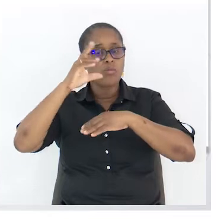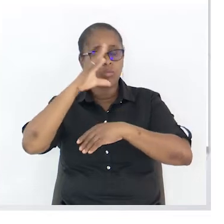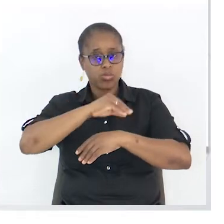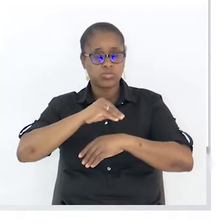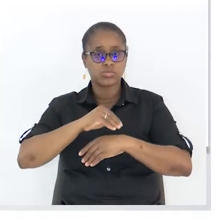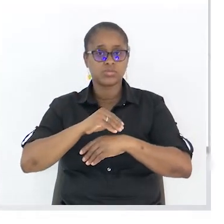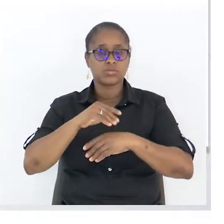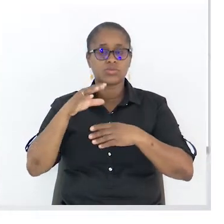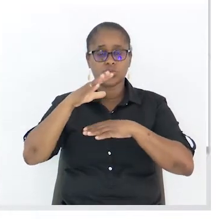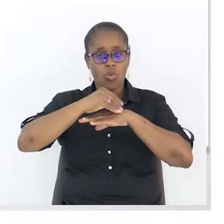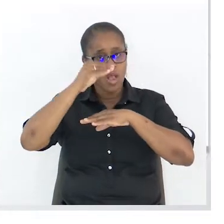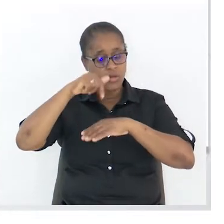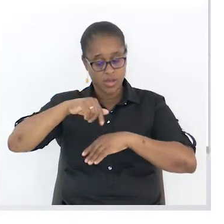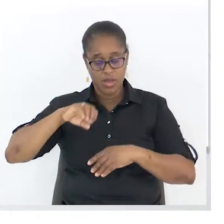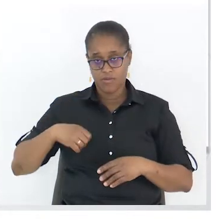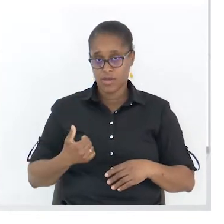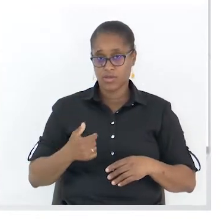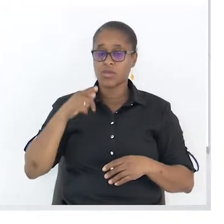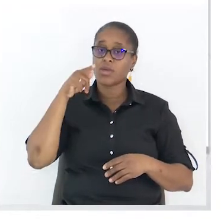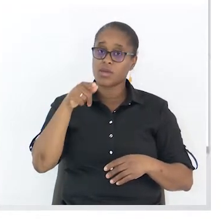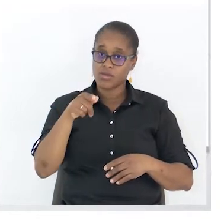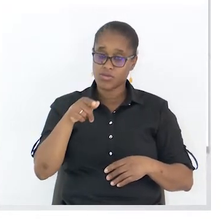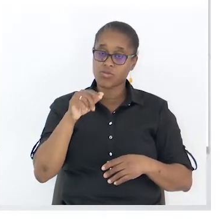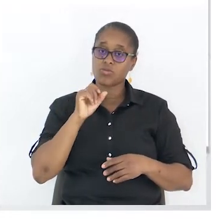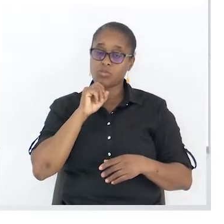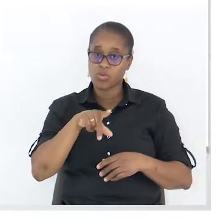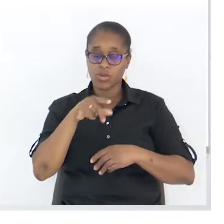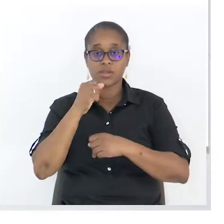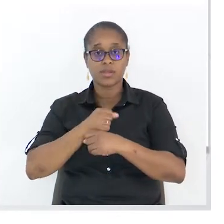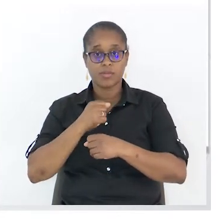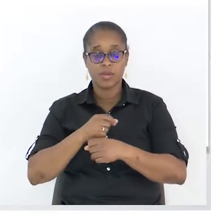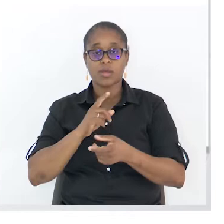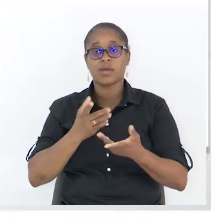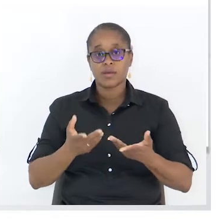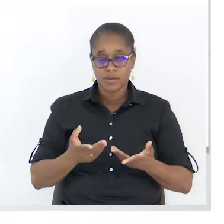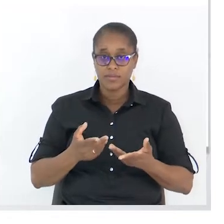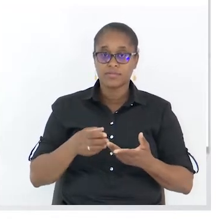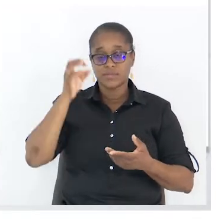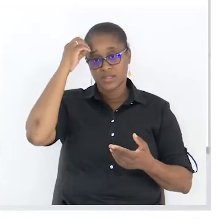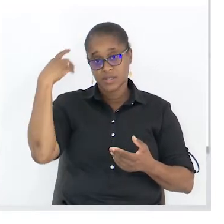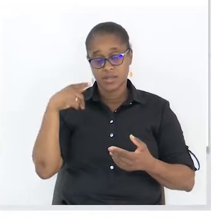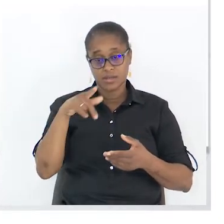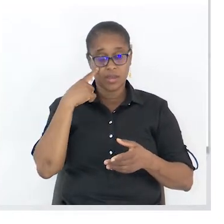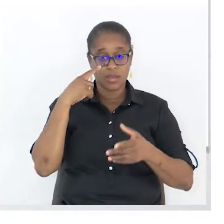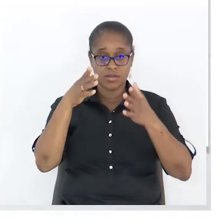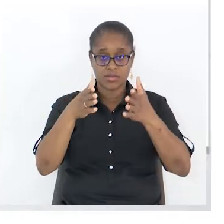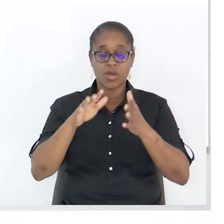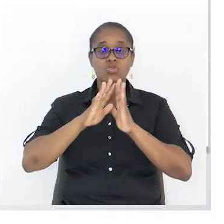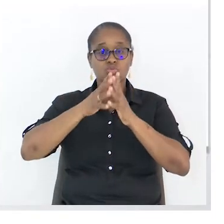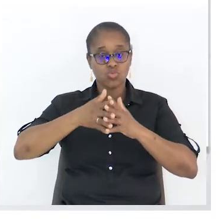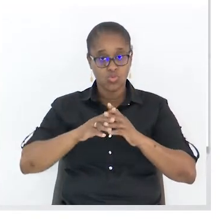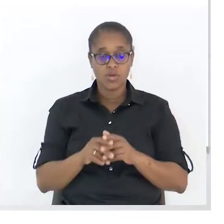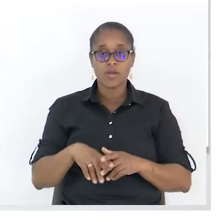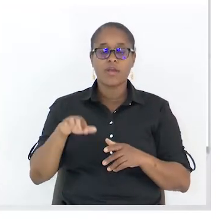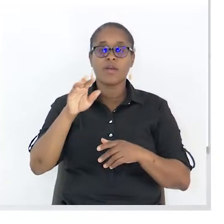álcool em Cabo Verde. Aí, tu podes agora trabalhar aquilo que é, não te esqueças de ter atenção, a estrutura,